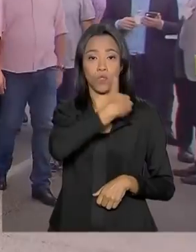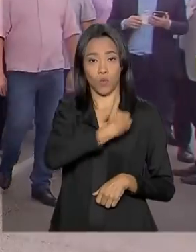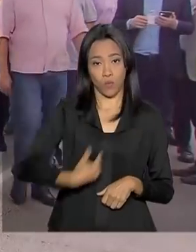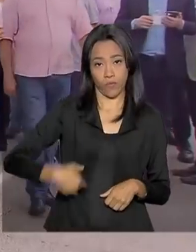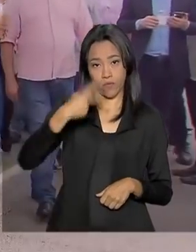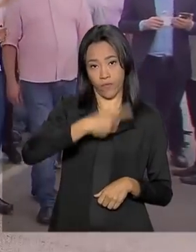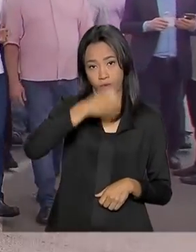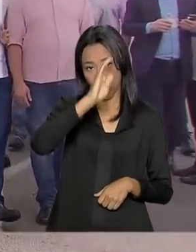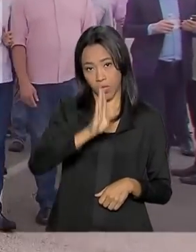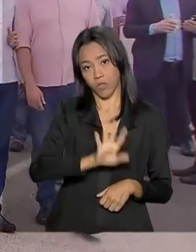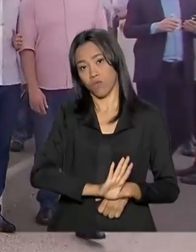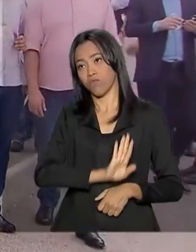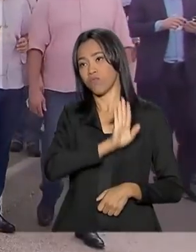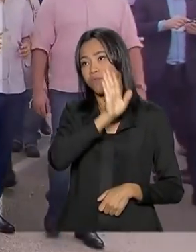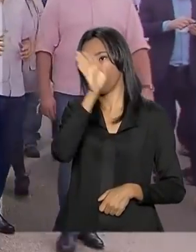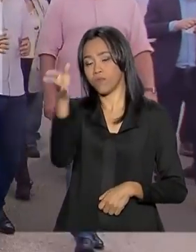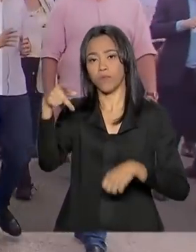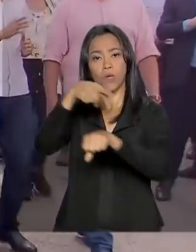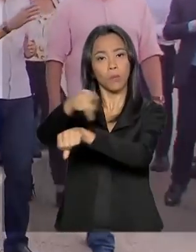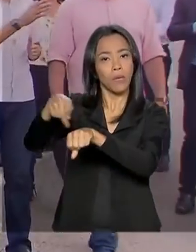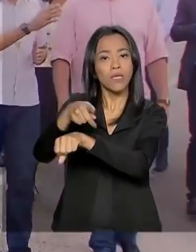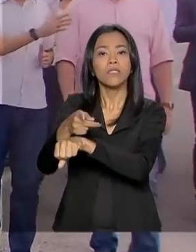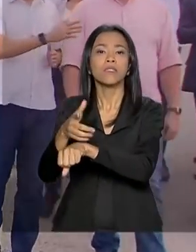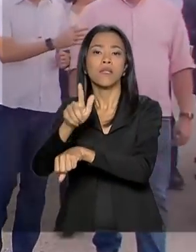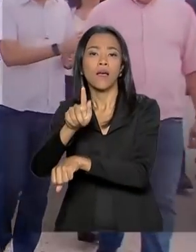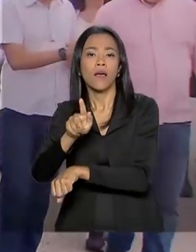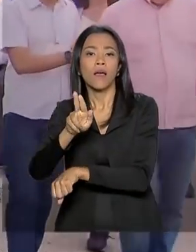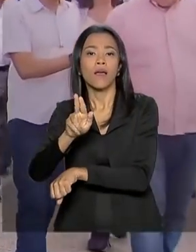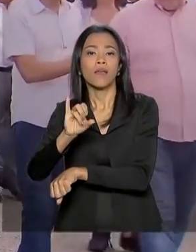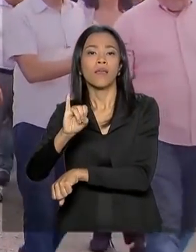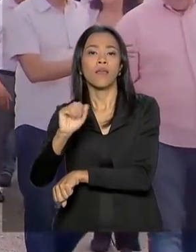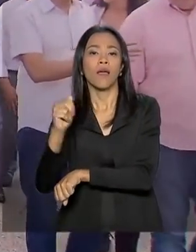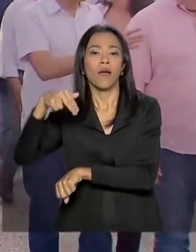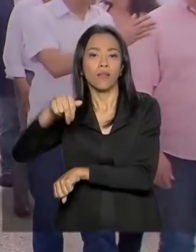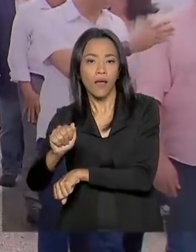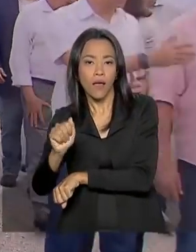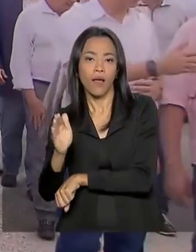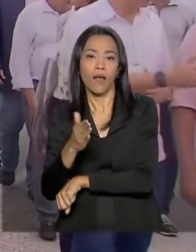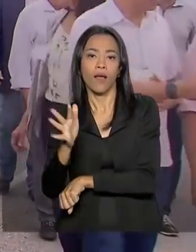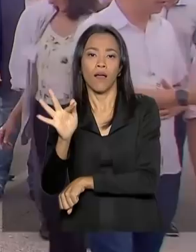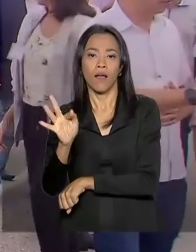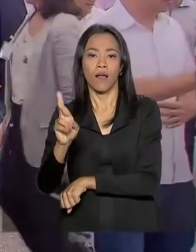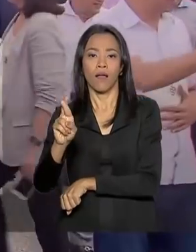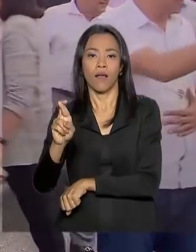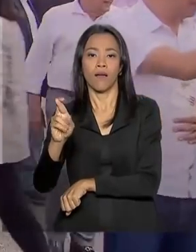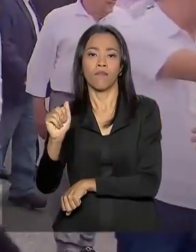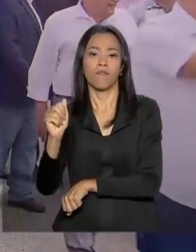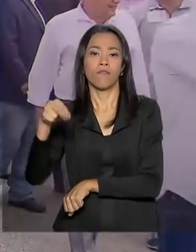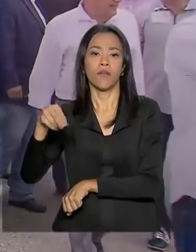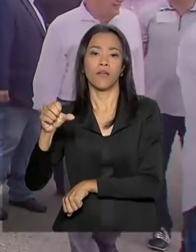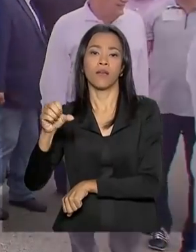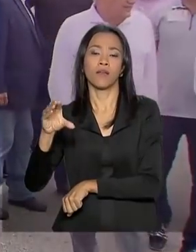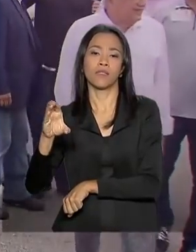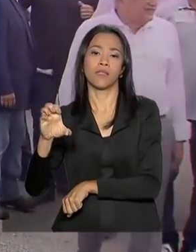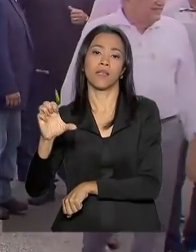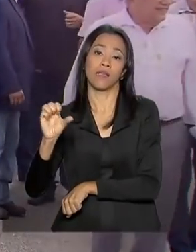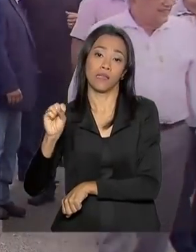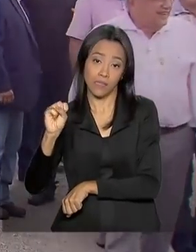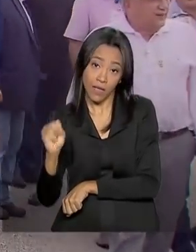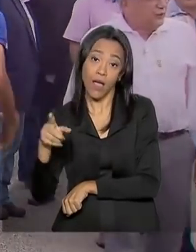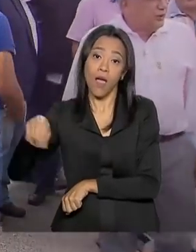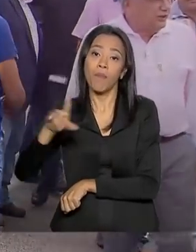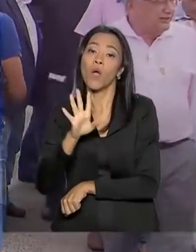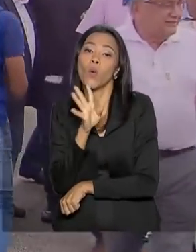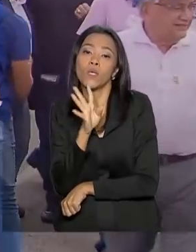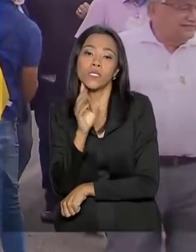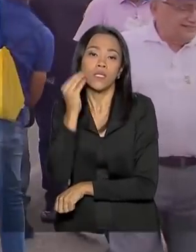Eles vieram conhecer as atividades espaciais de Curru que alavancam a economia não só desta cidade, mas de toda a Guiana